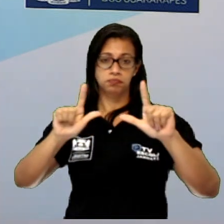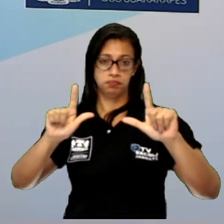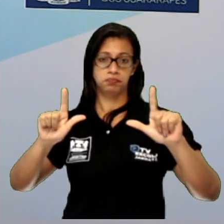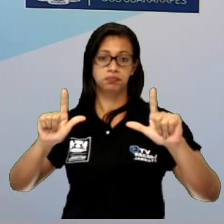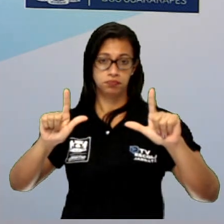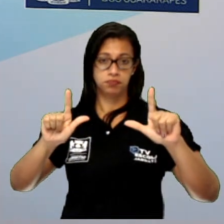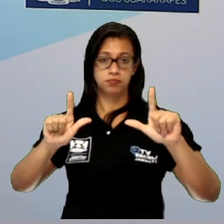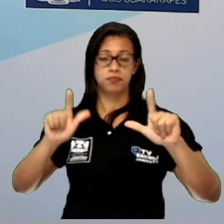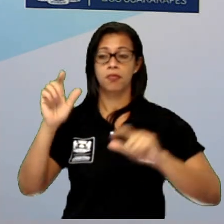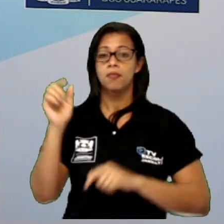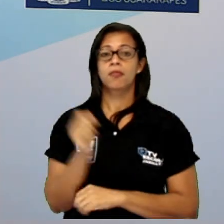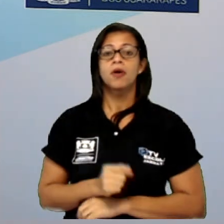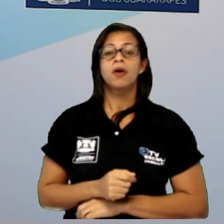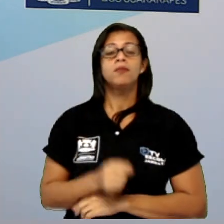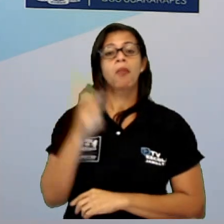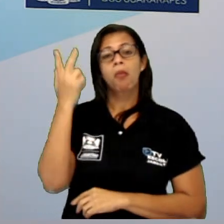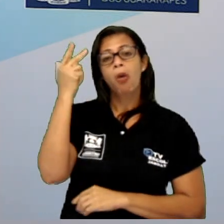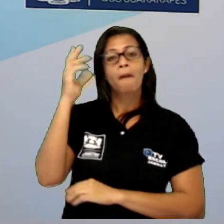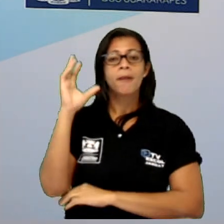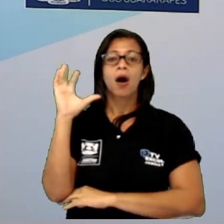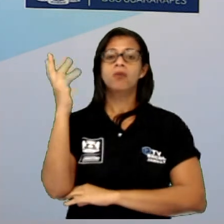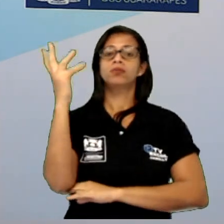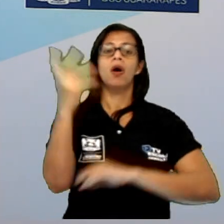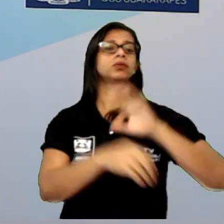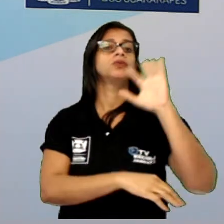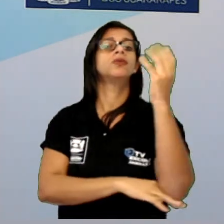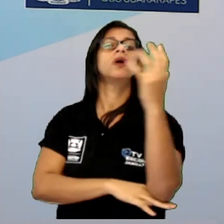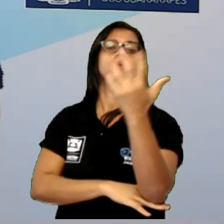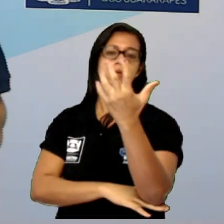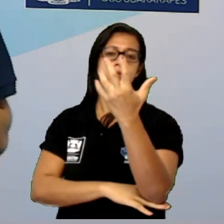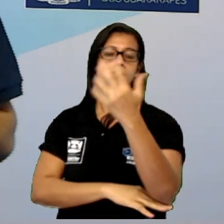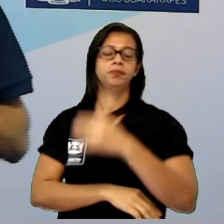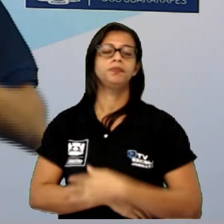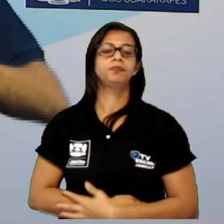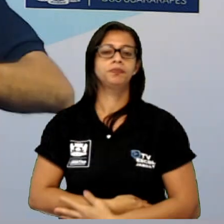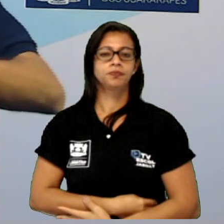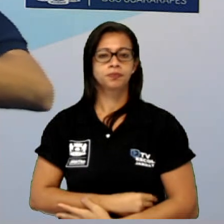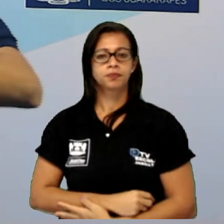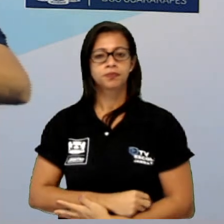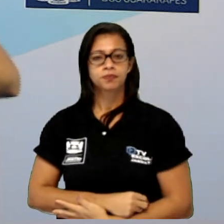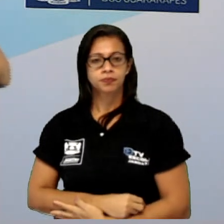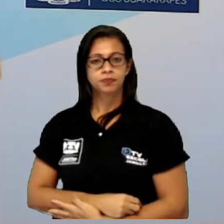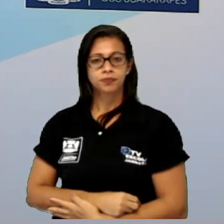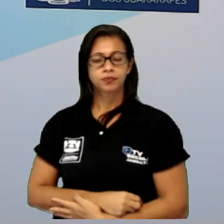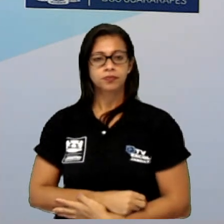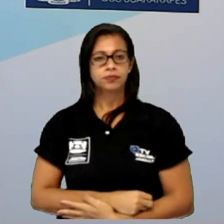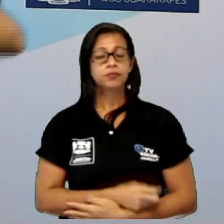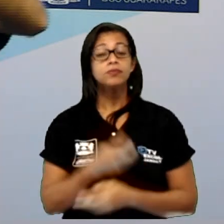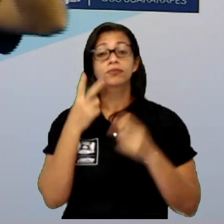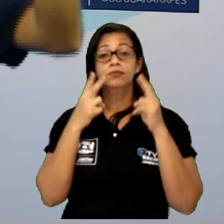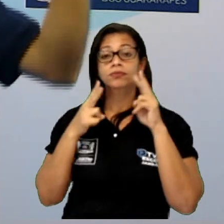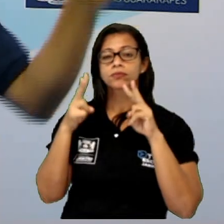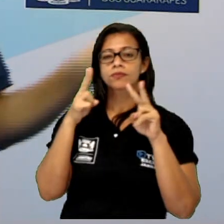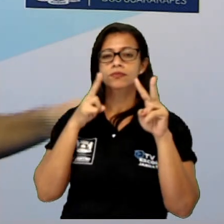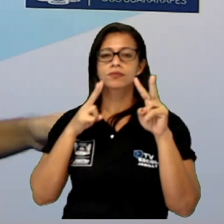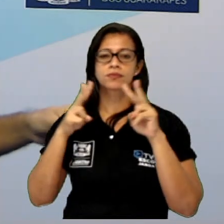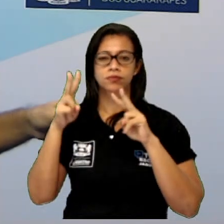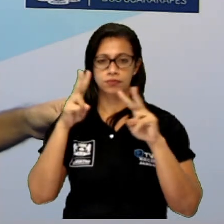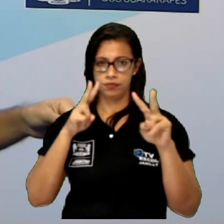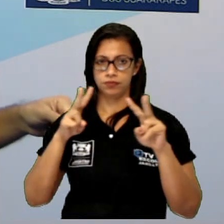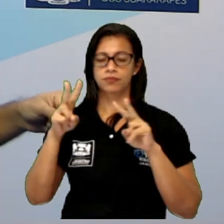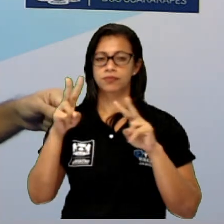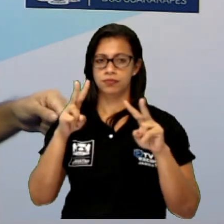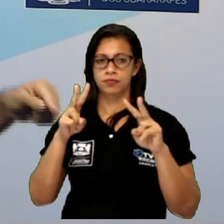Vamos agora ver a transformação da paisagem quando acontece a ação humana